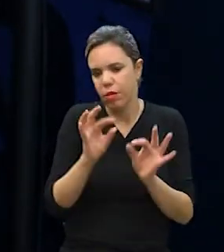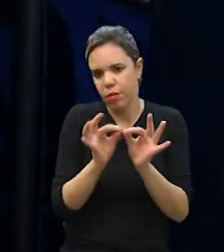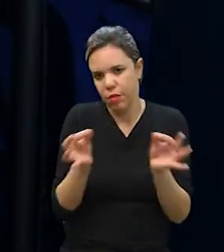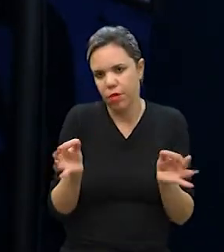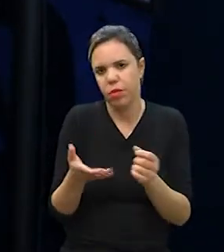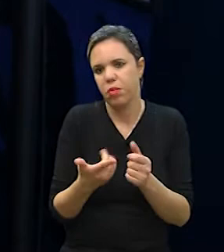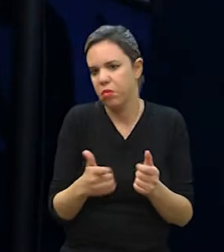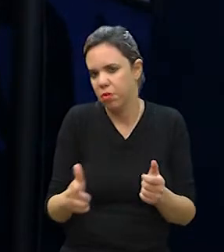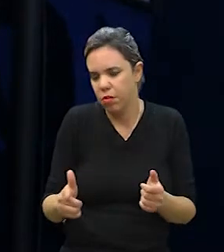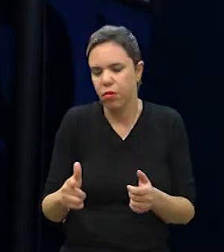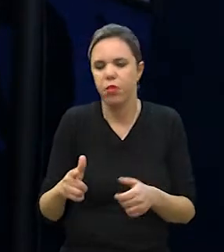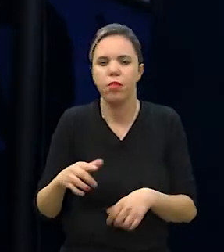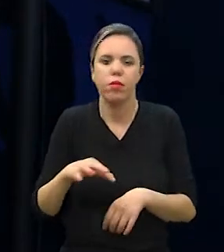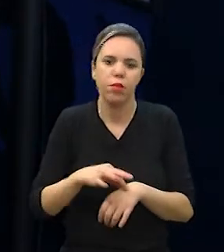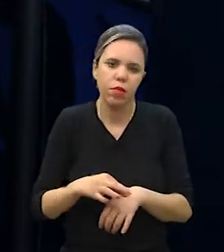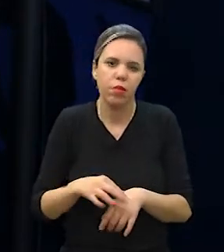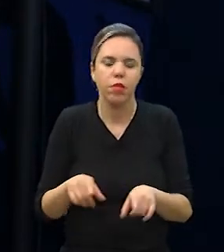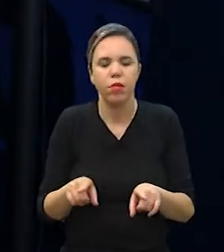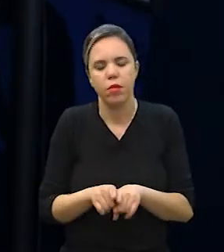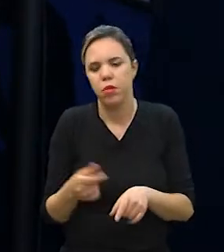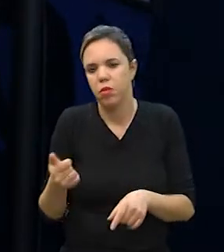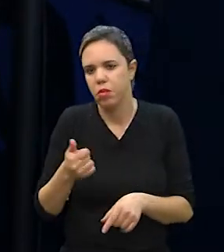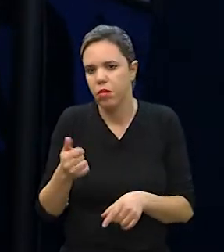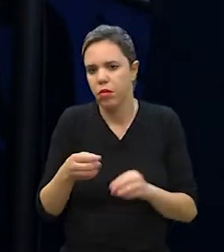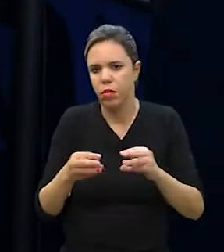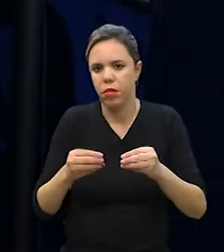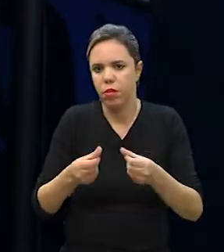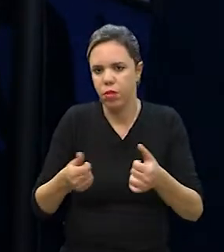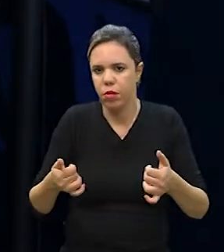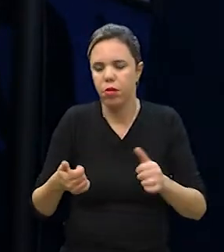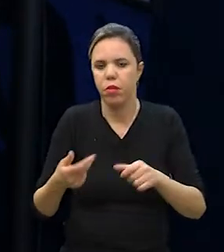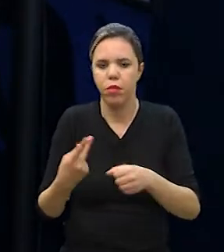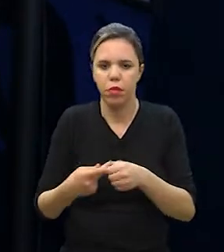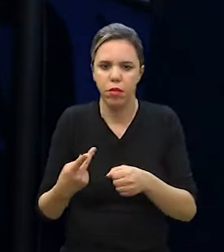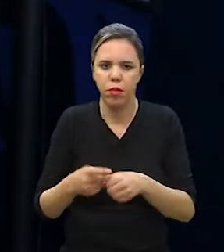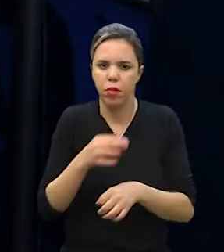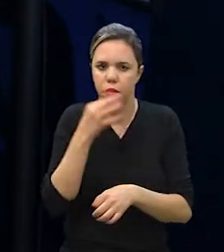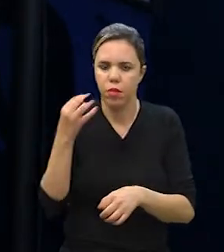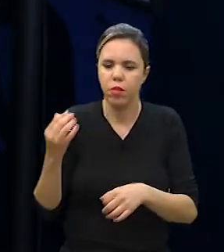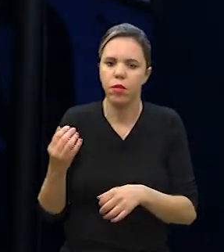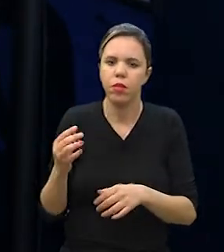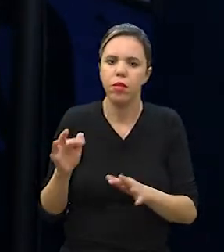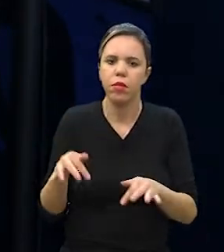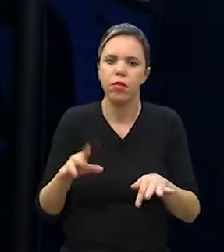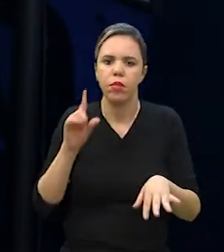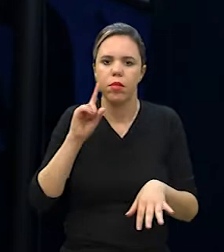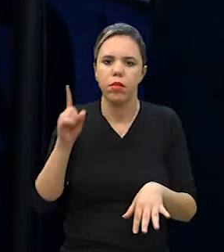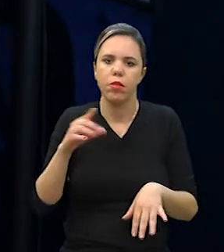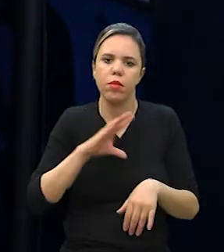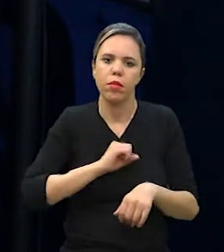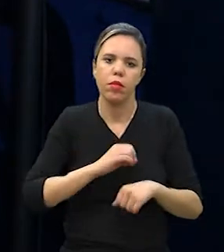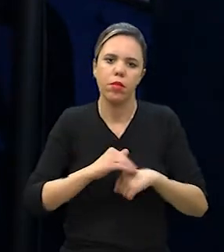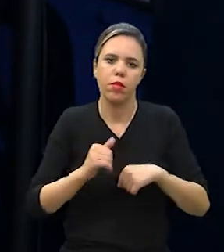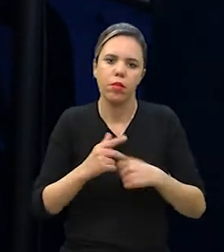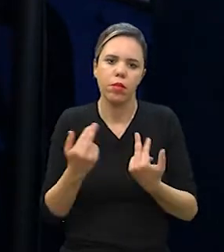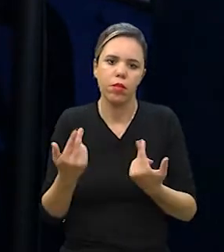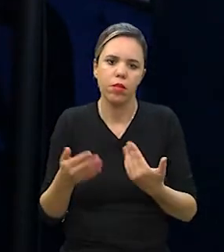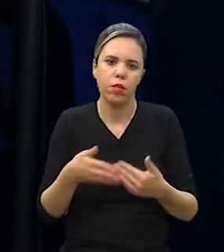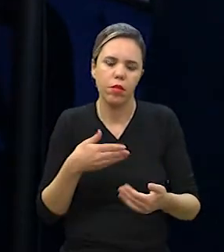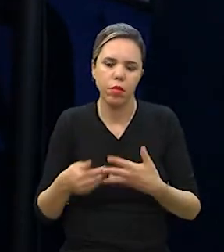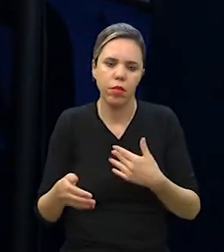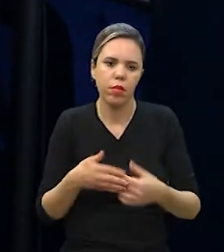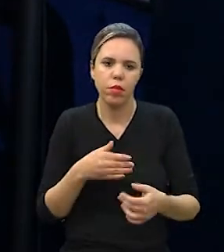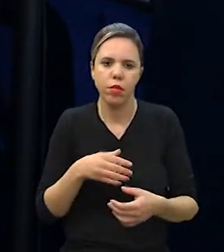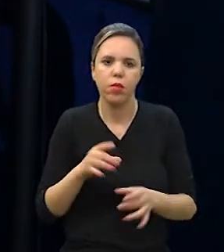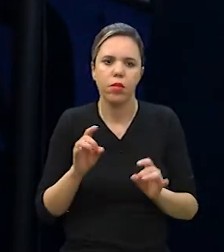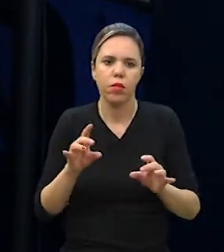O câncer raça definida. Usando ração de primeira qualidade, usando produtos de primeira qualidade, porque no final do dia, o amor é o mesmo, independente